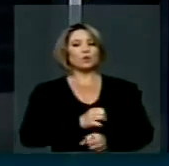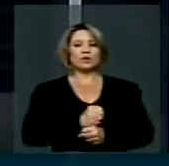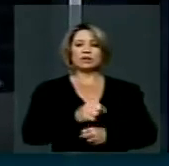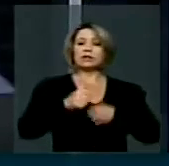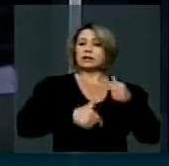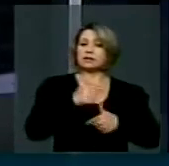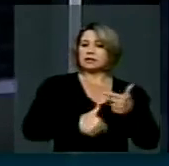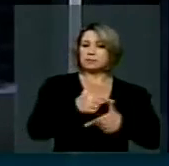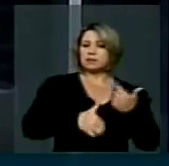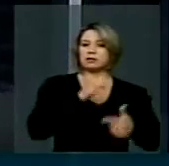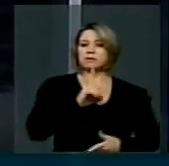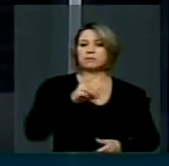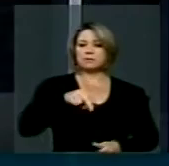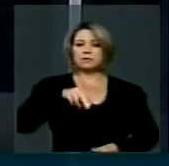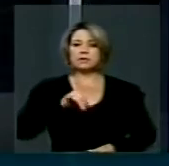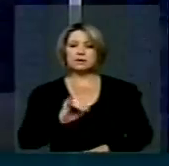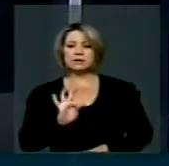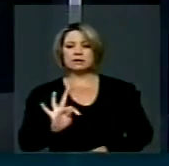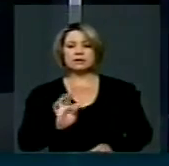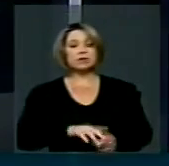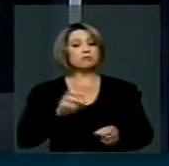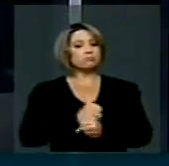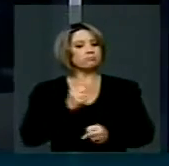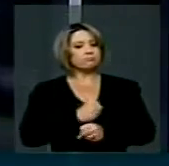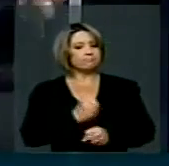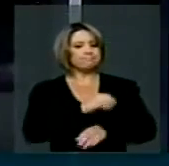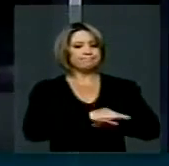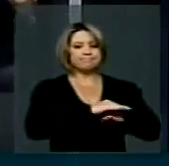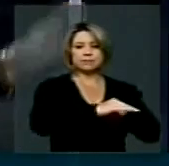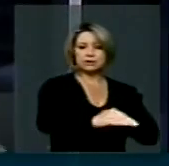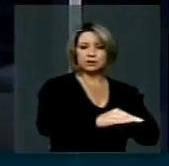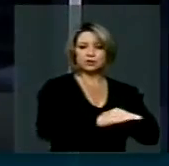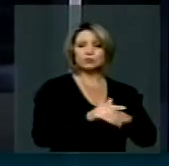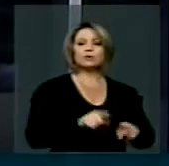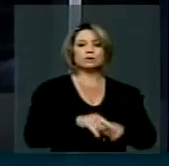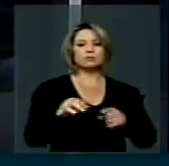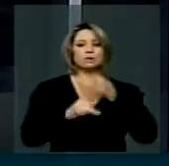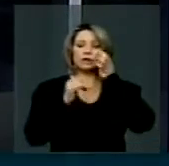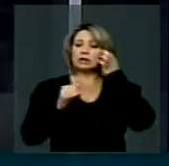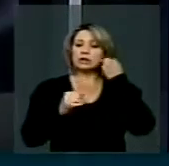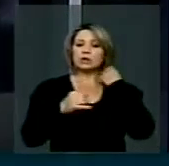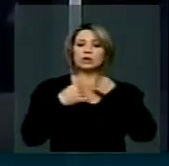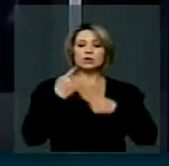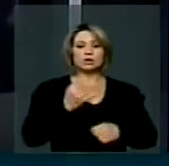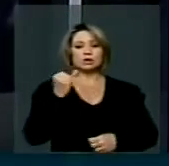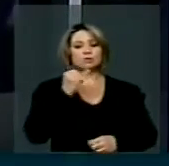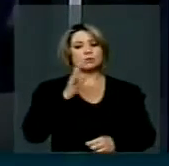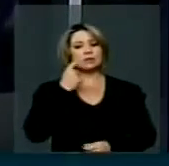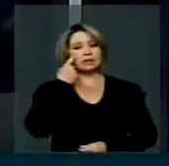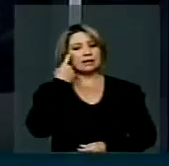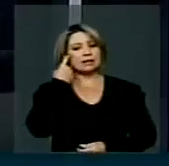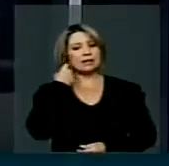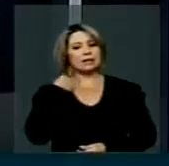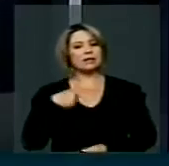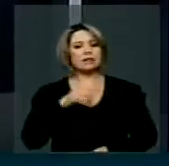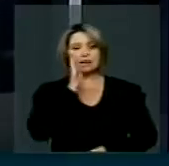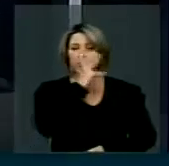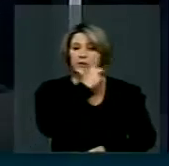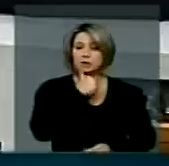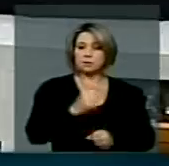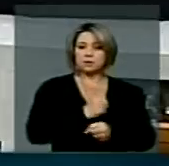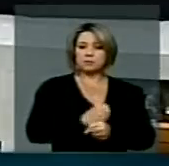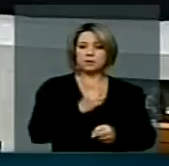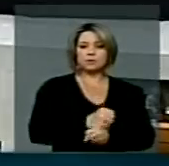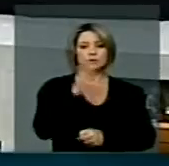para que o DENIT faça aquele trecho de estrada. Então, também, nós temos muita demora nas nossas obras por esse Brasil